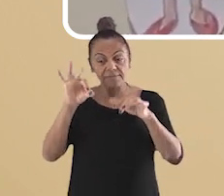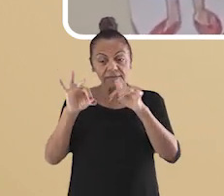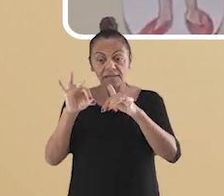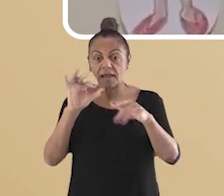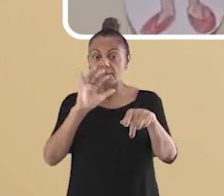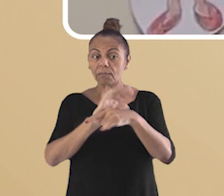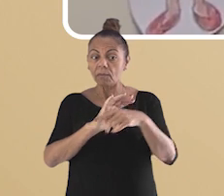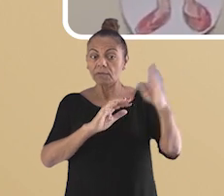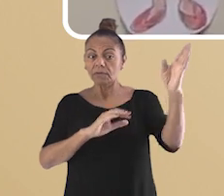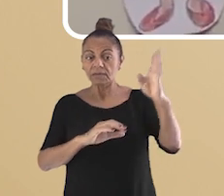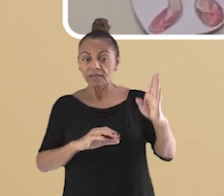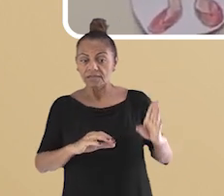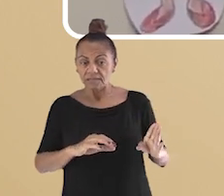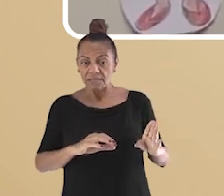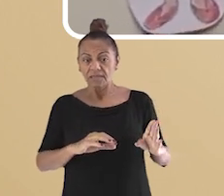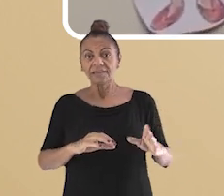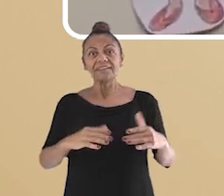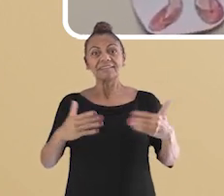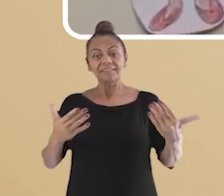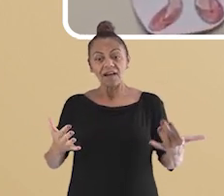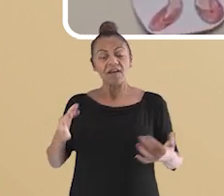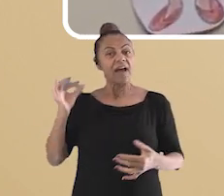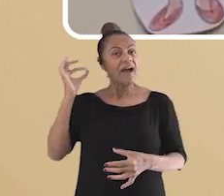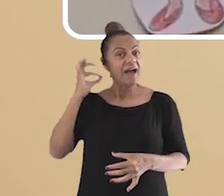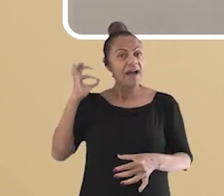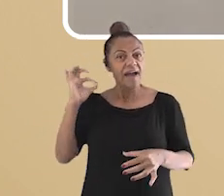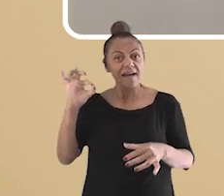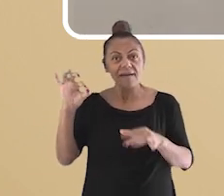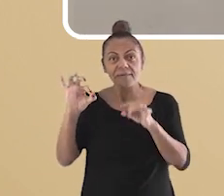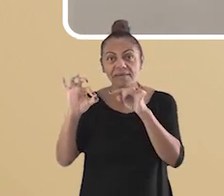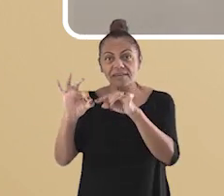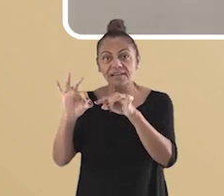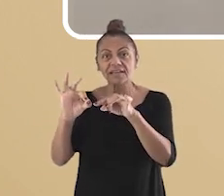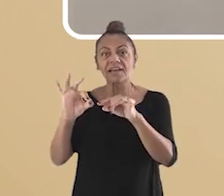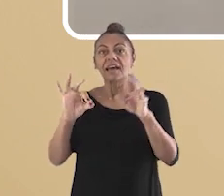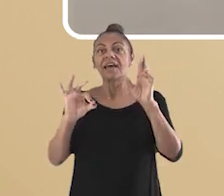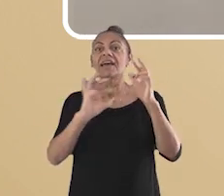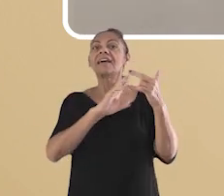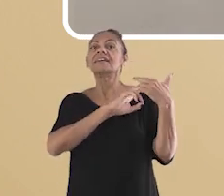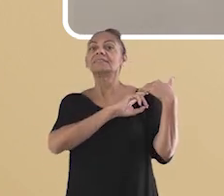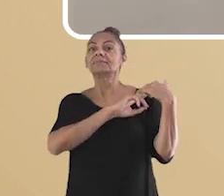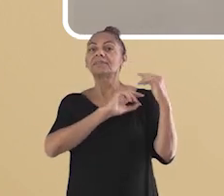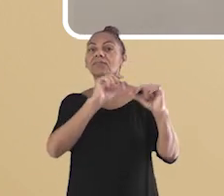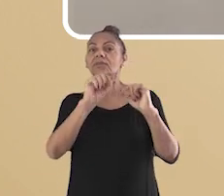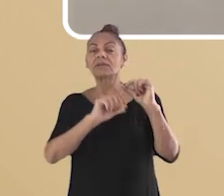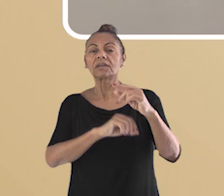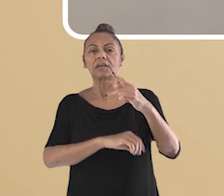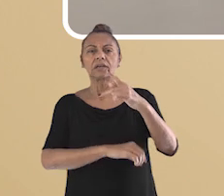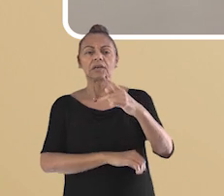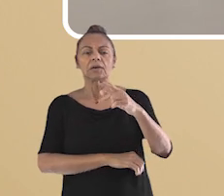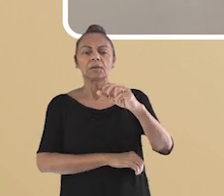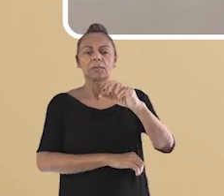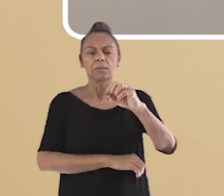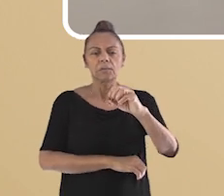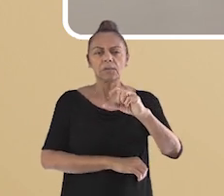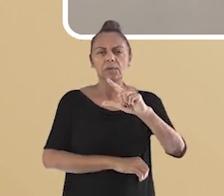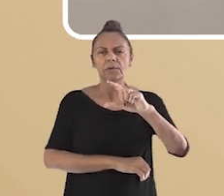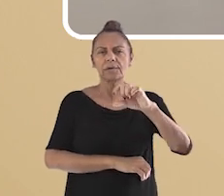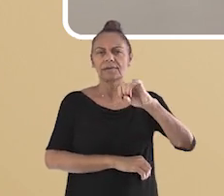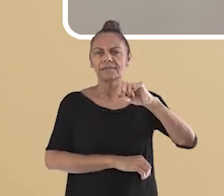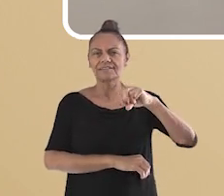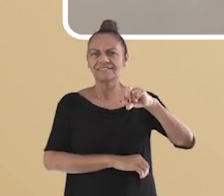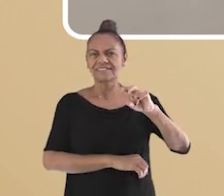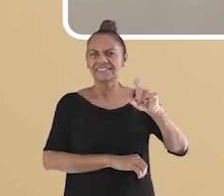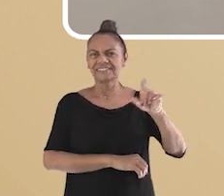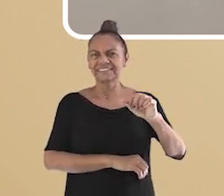e vocês sabiam que elas são responsáveis pela polinização? Quem sabe o que é polinização? Esse é o processo que